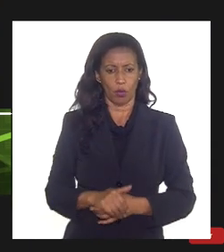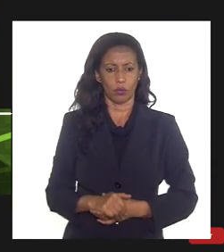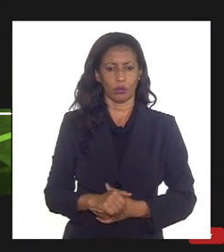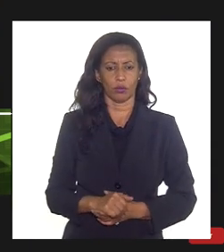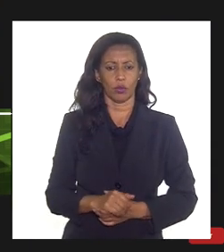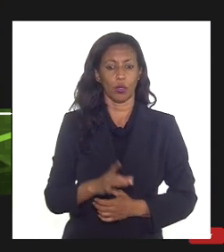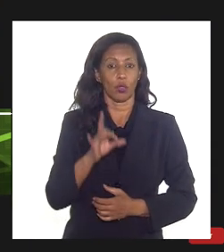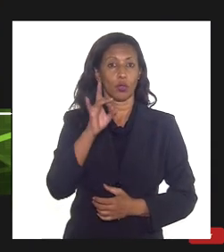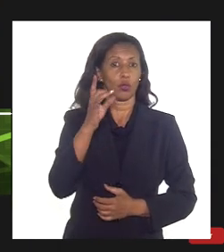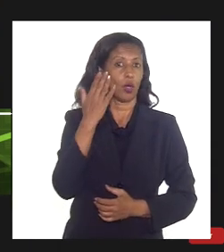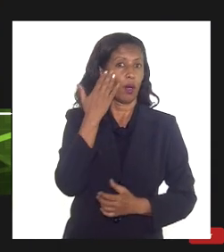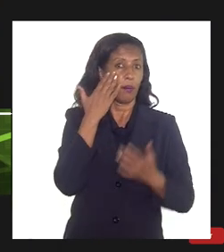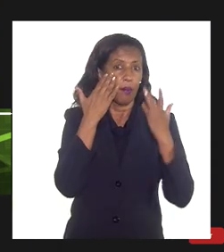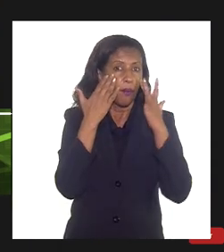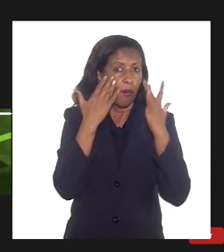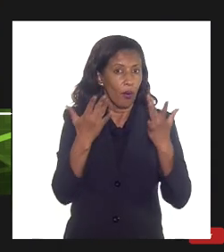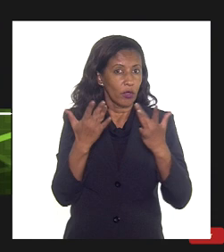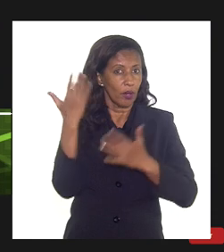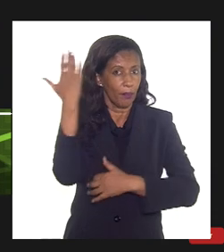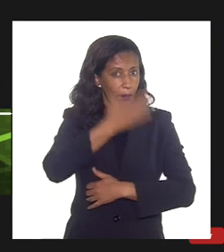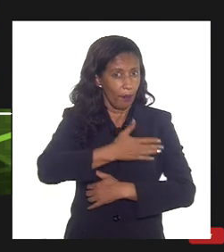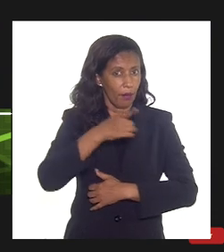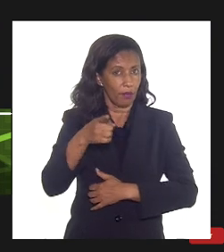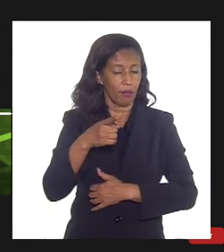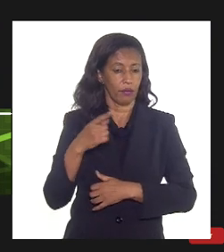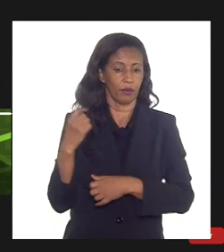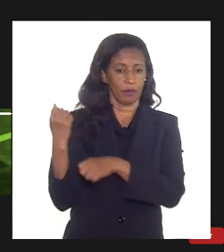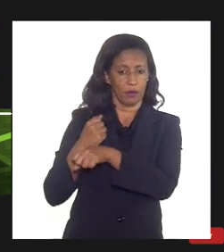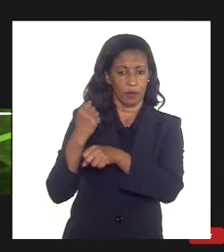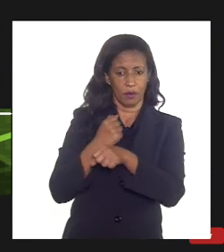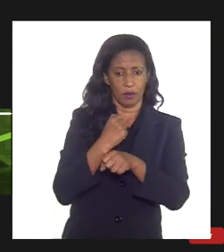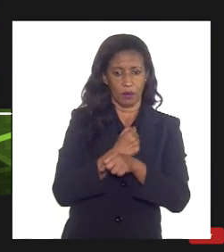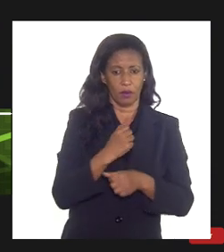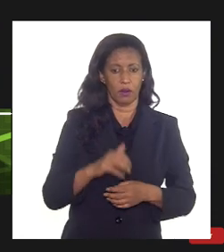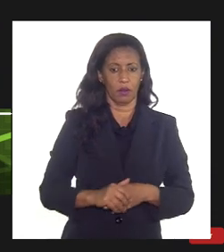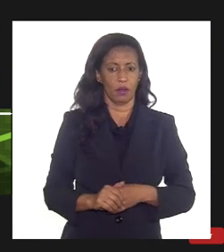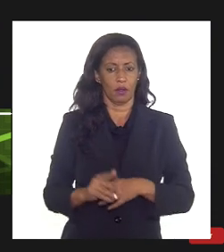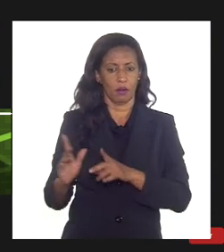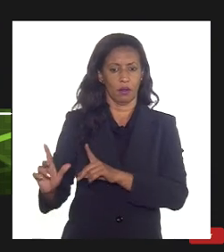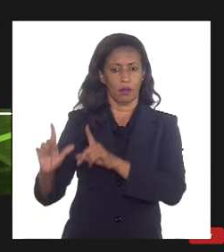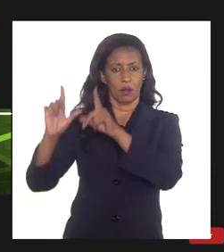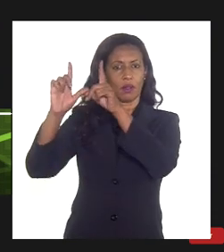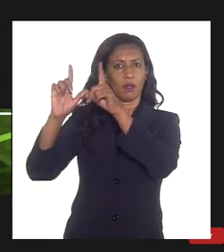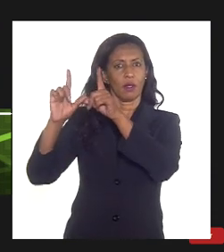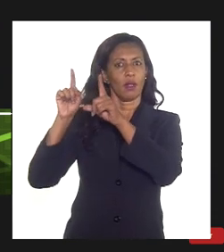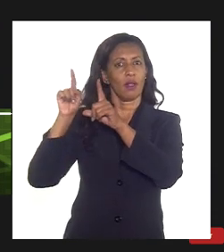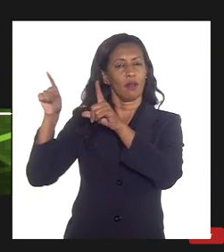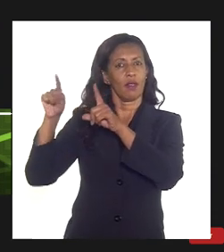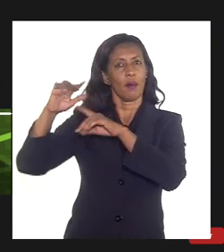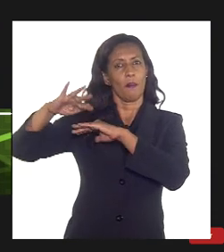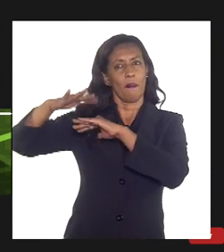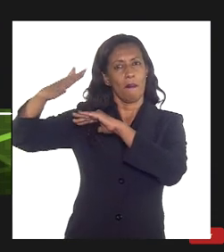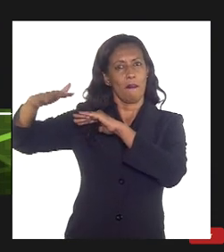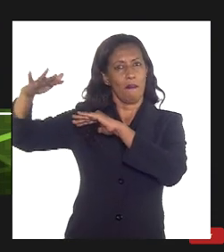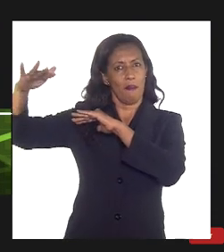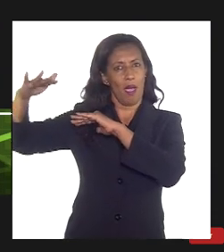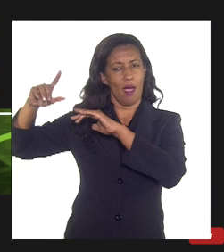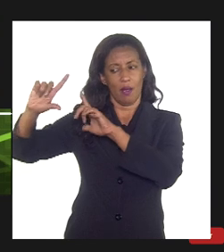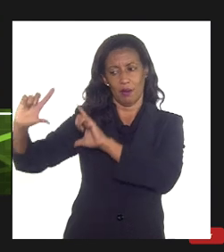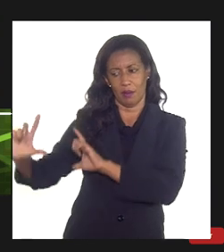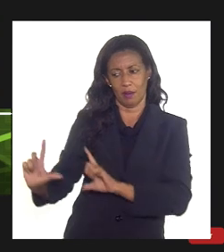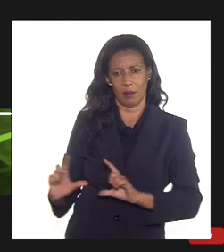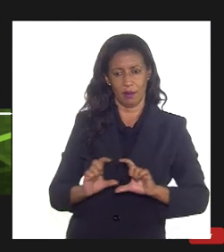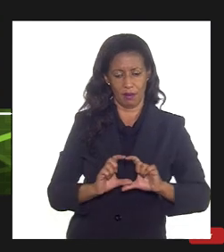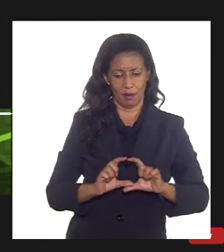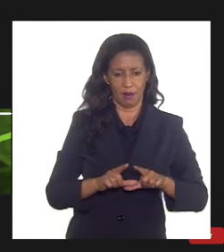ilustrar o aspecto da construção, a foto acima, o lançamento do duto no mar, e a foto abaixo, na parte da